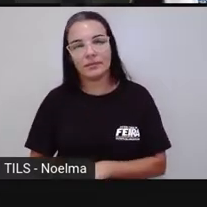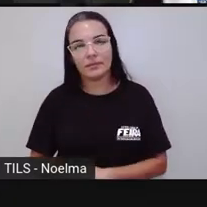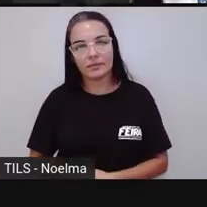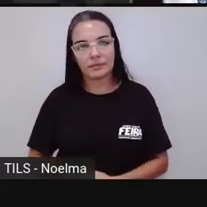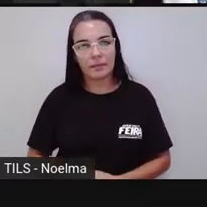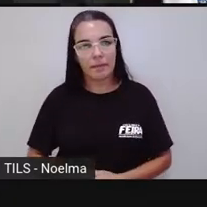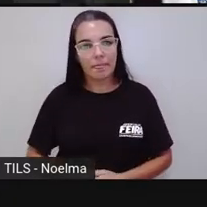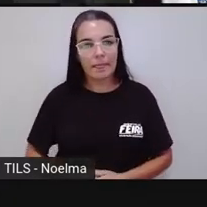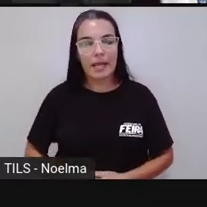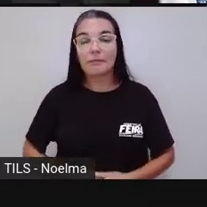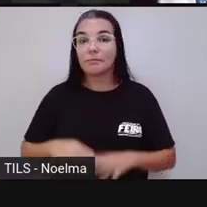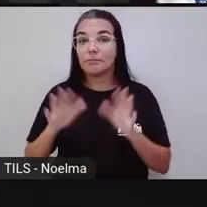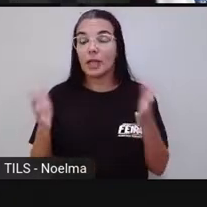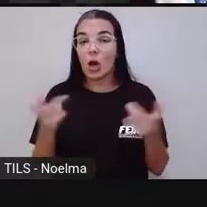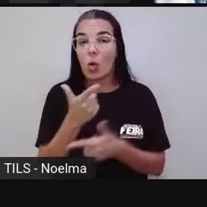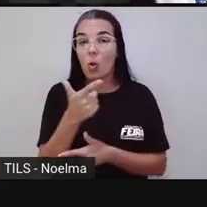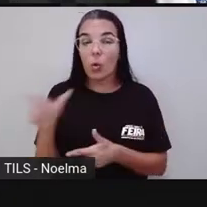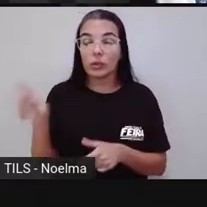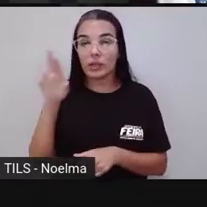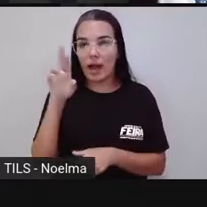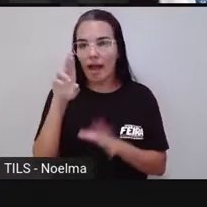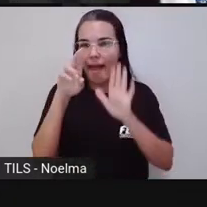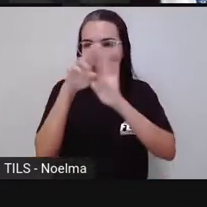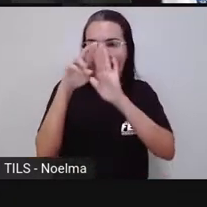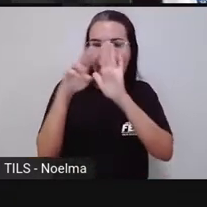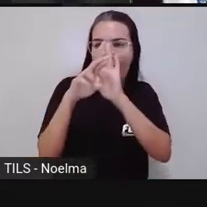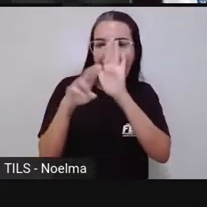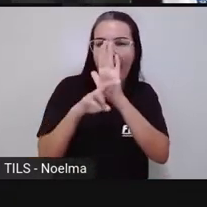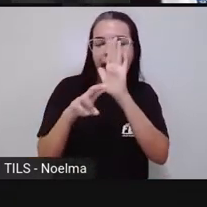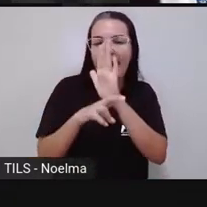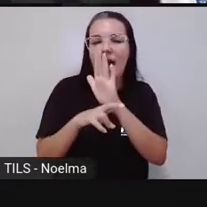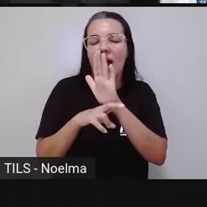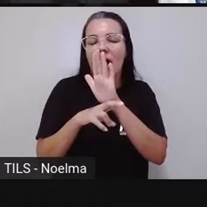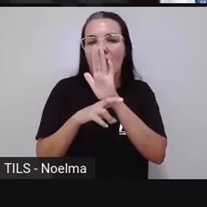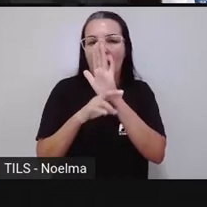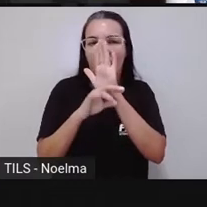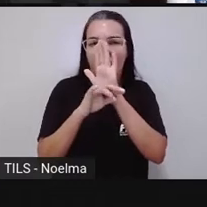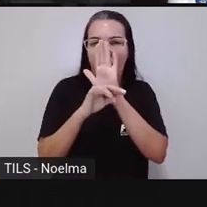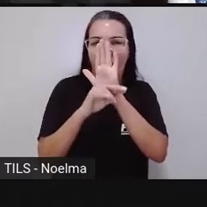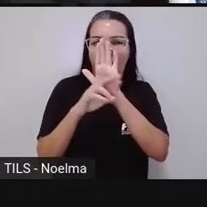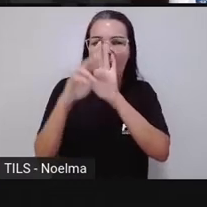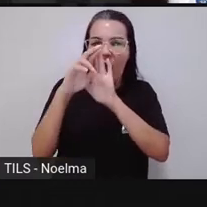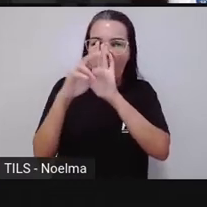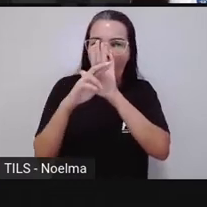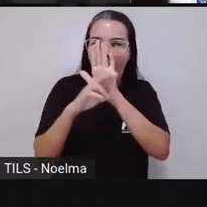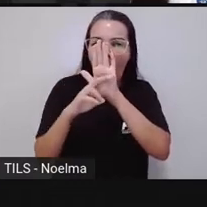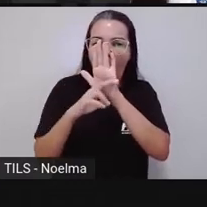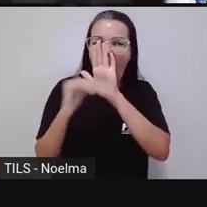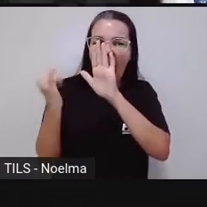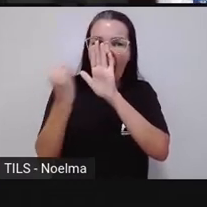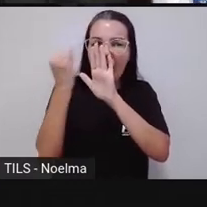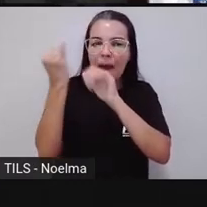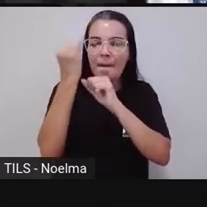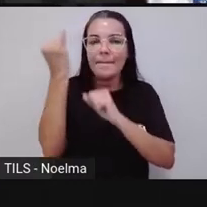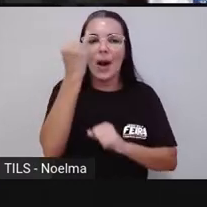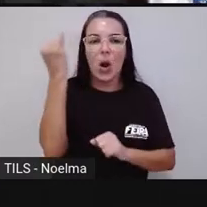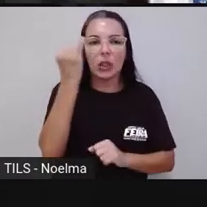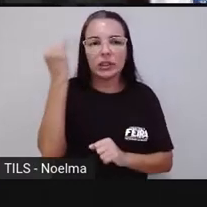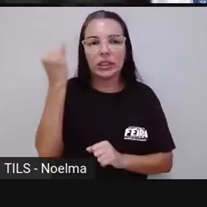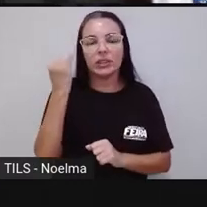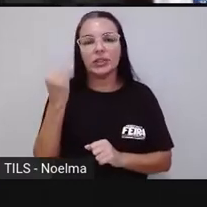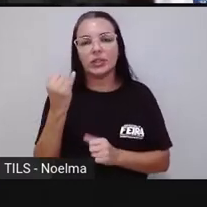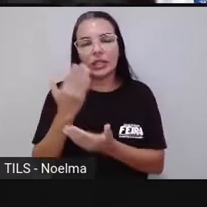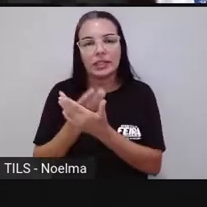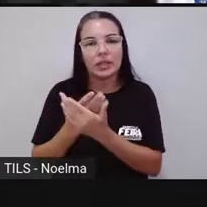Lembram aí de uma regra importante, né? De uma condição importante das palavras proparoxítonas que a Pro falou aí em